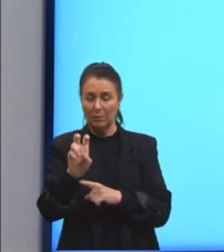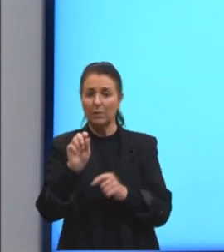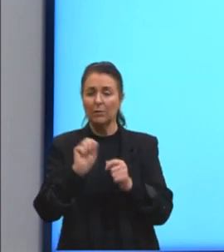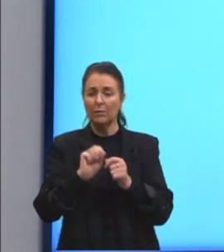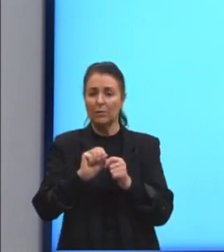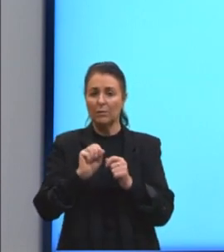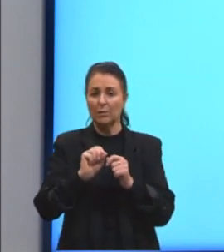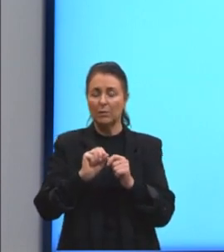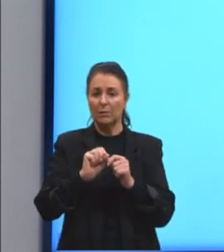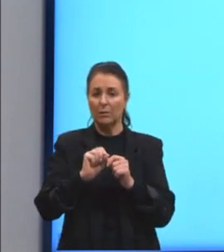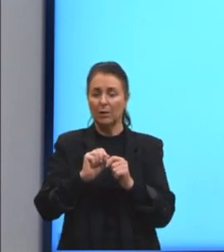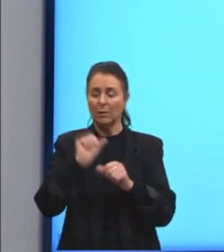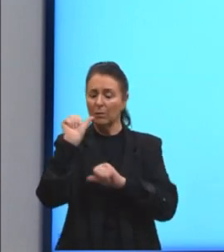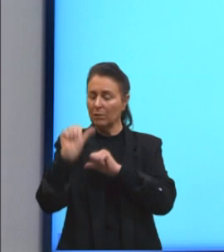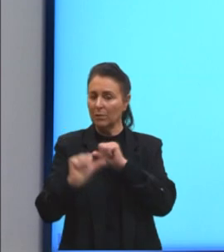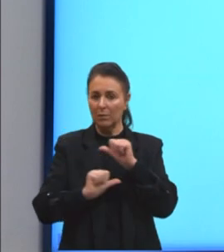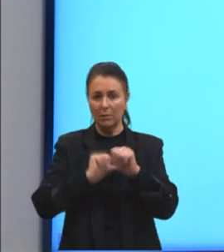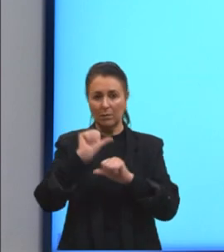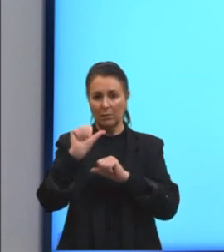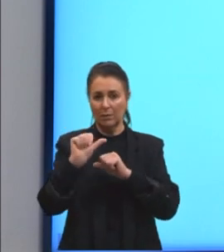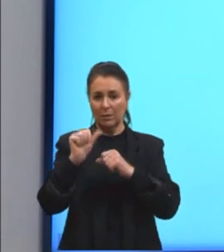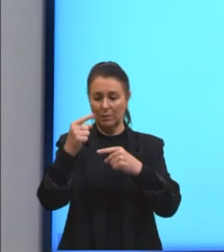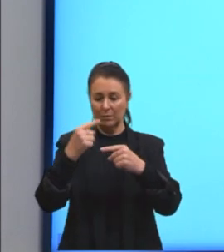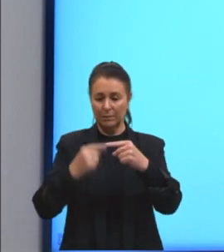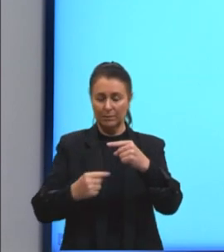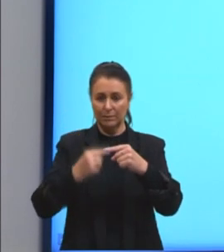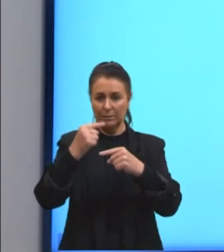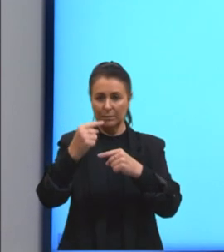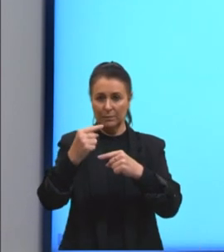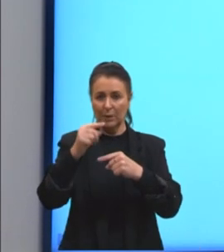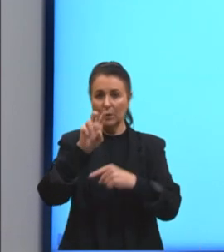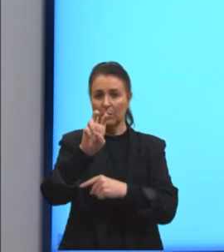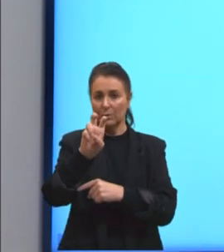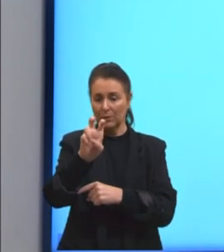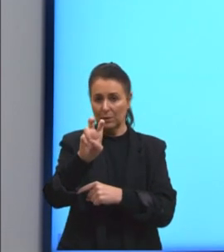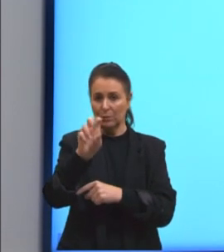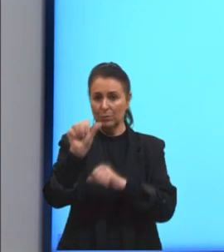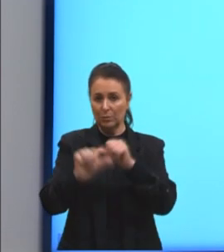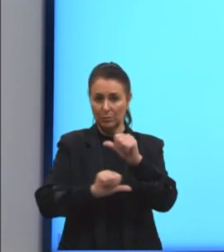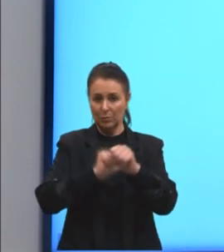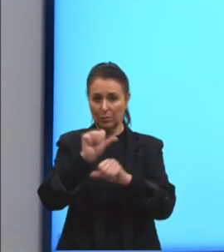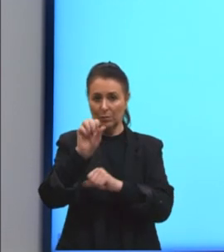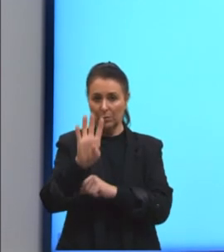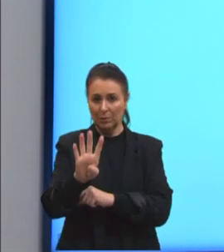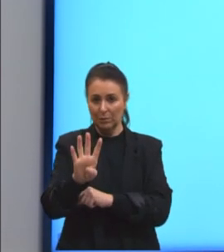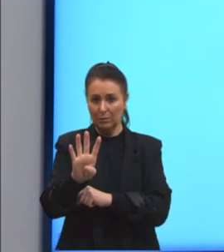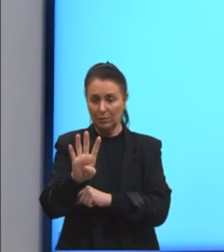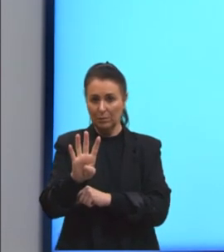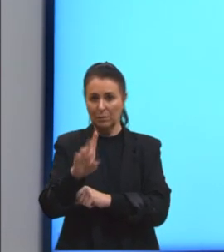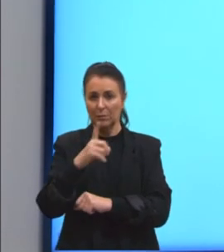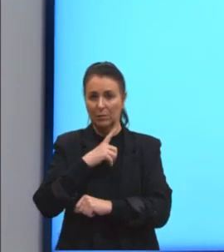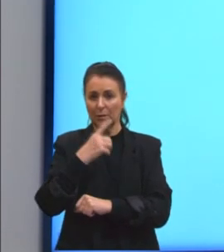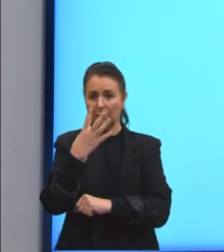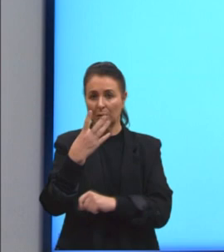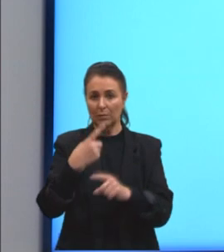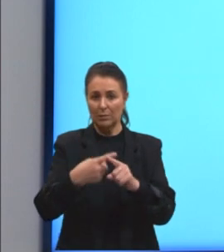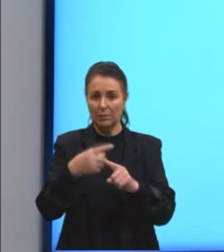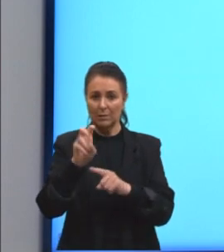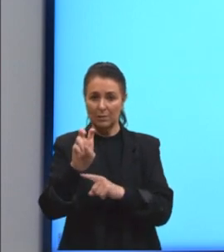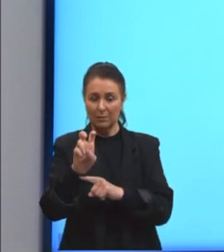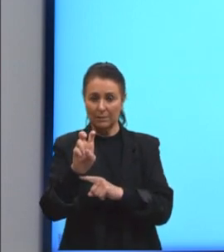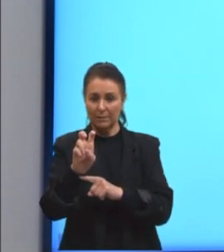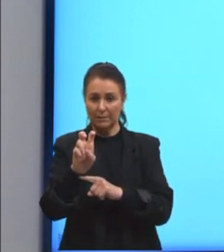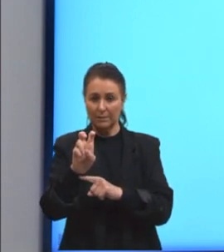A ordem dos fatores não altera o produto. Então, esse 5, se eu trocar de lugar com o 4, eu tenho 4 vezes 5,